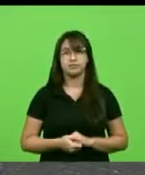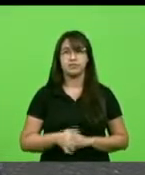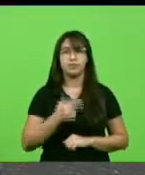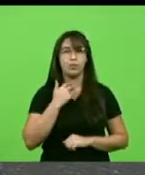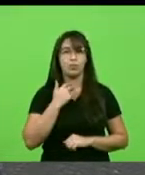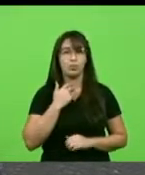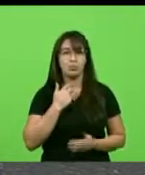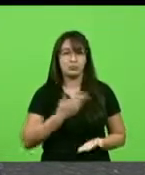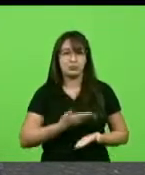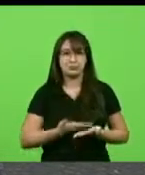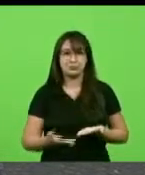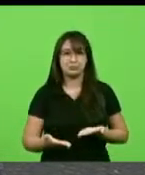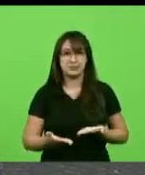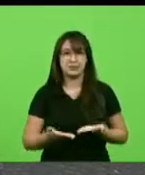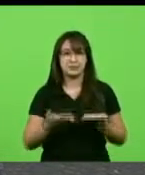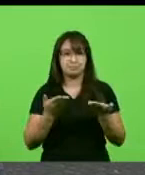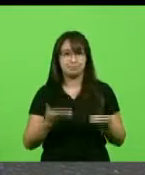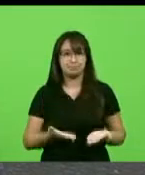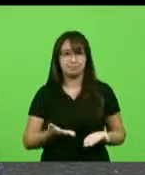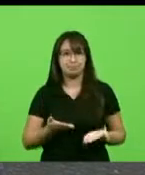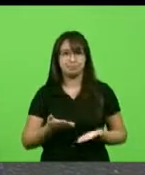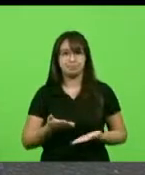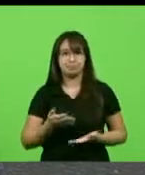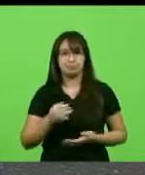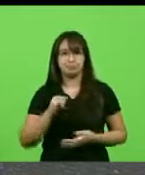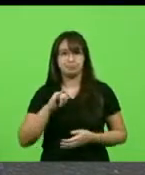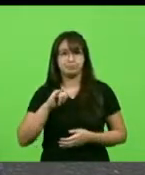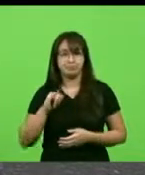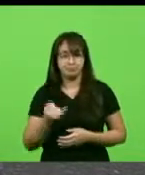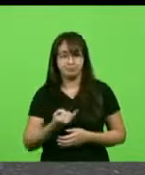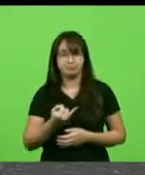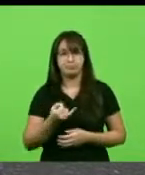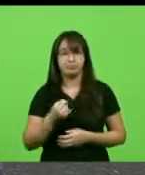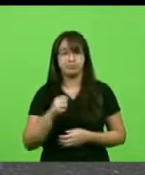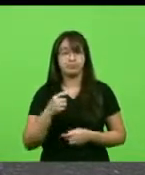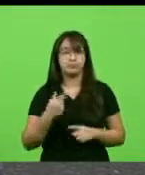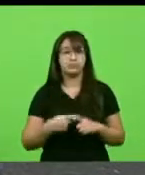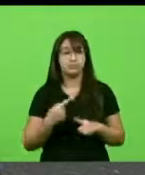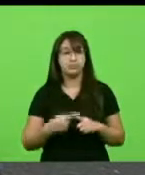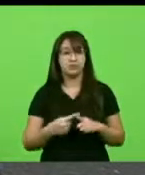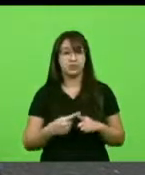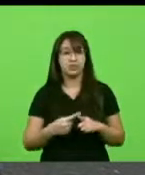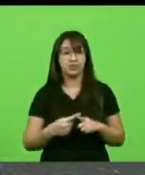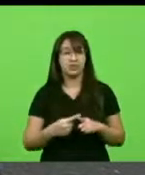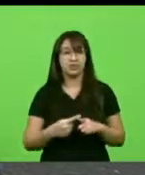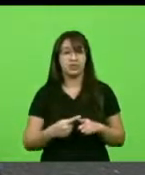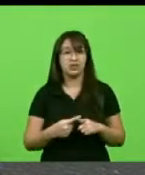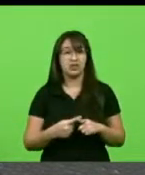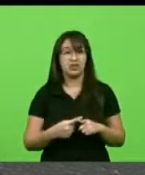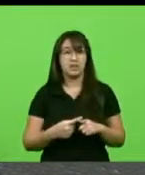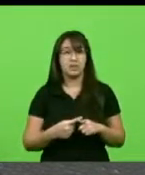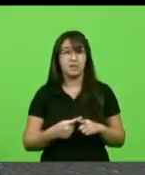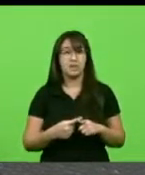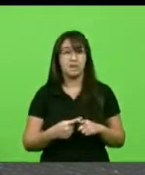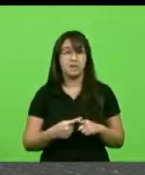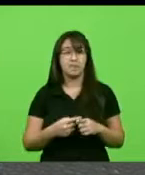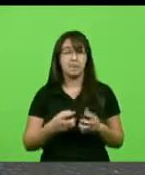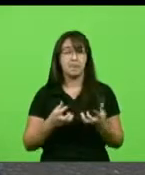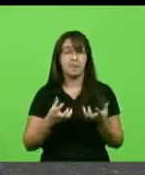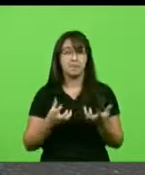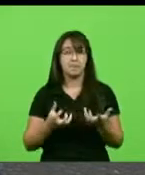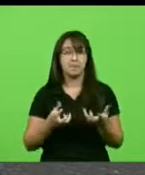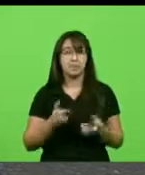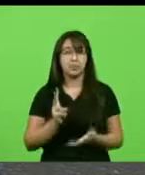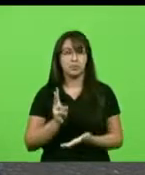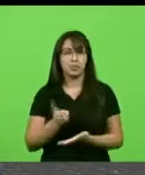oportunidade, sob pena, de continuarmos amargando a